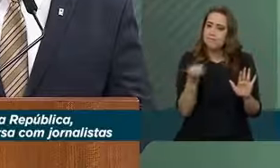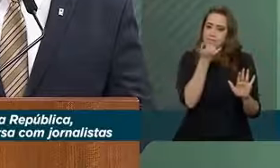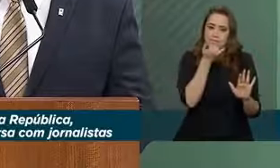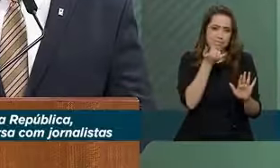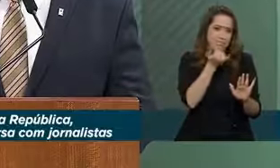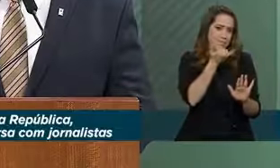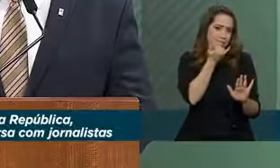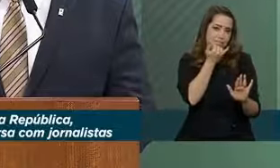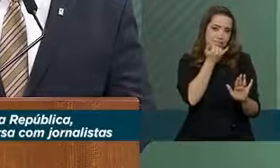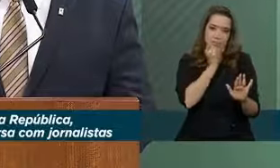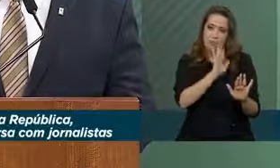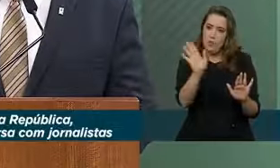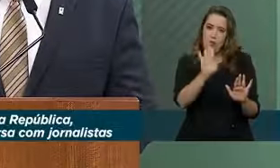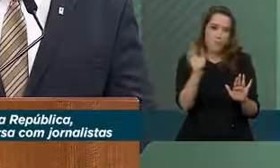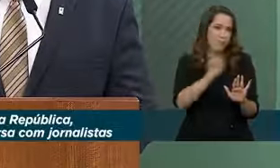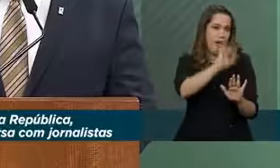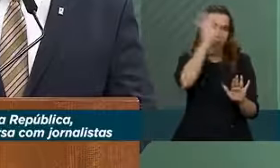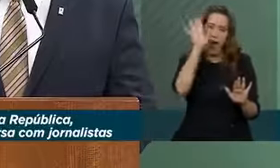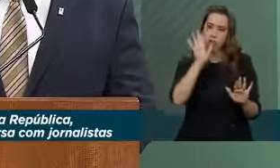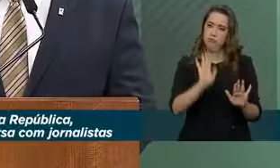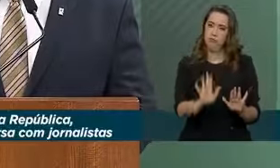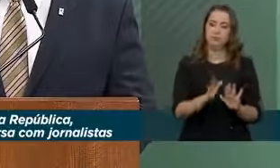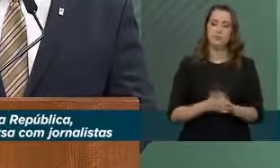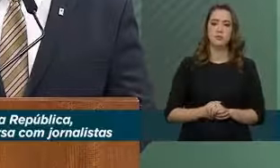Desculpa, porta-voz, não está claro.